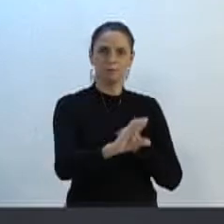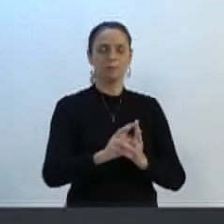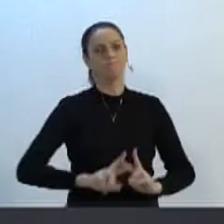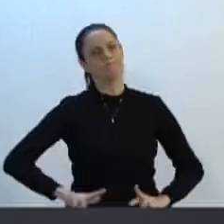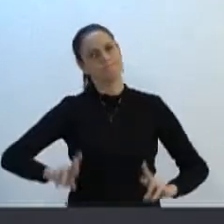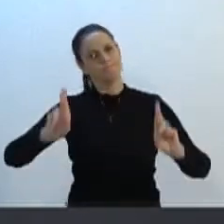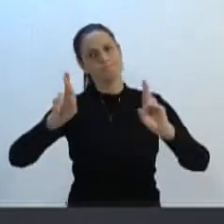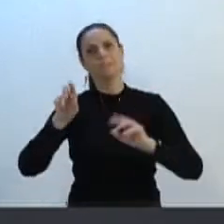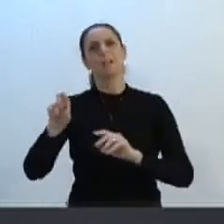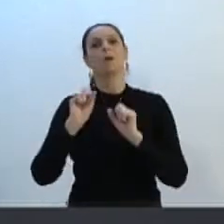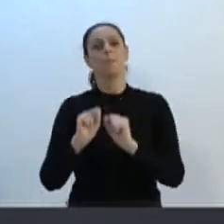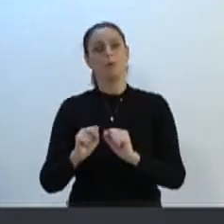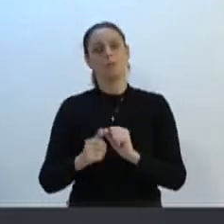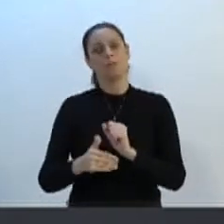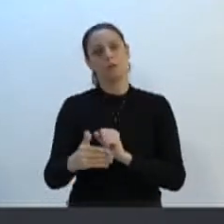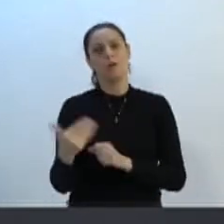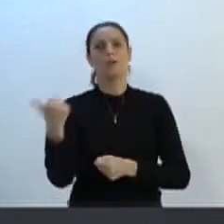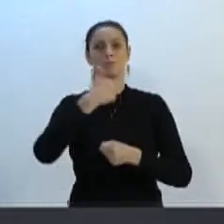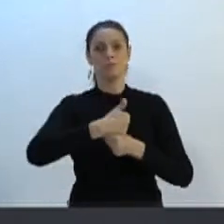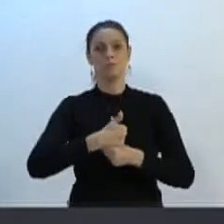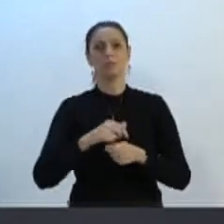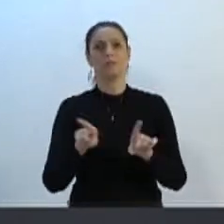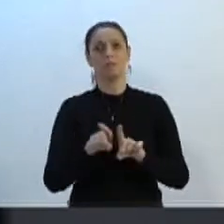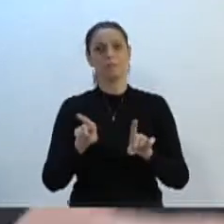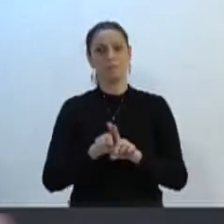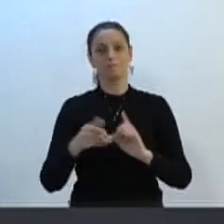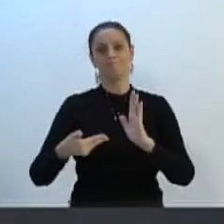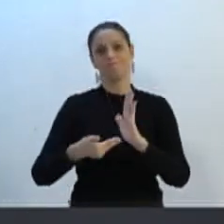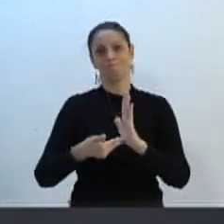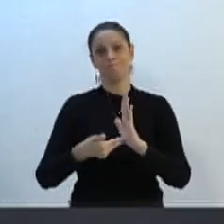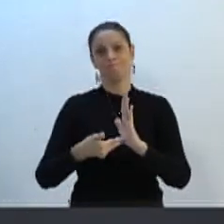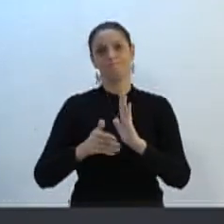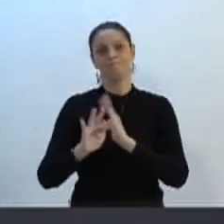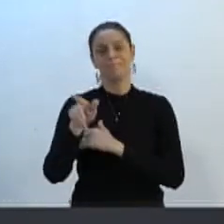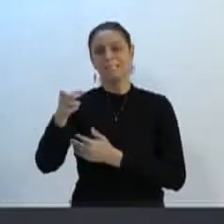óbvio, que ela possa vir assumir uma vaga na Câmara Federal e continuar